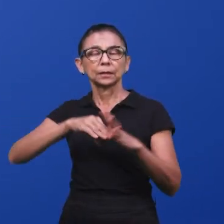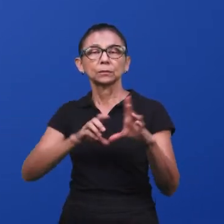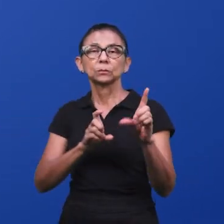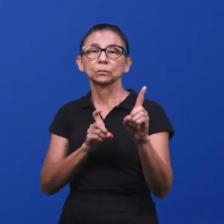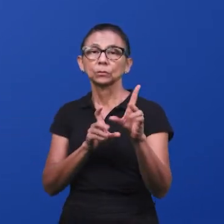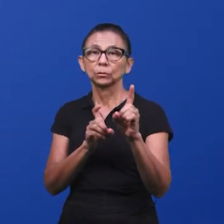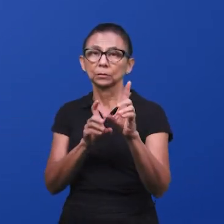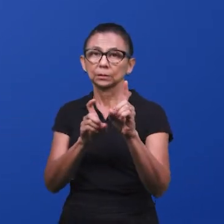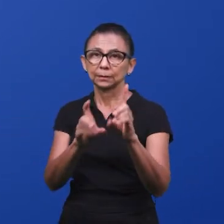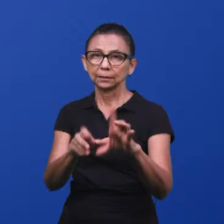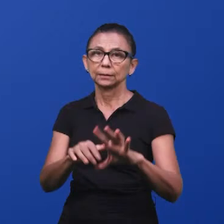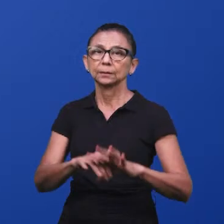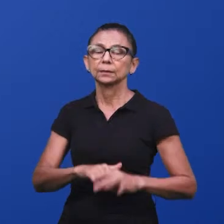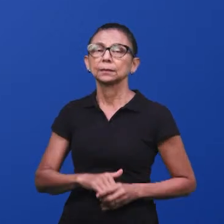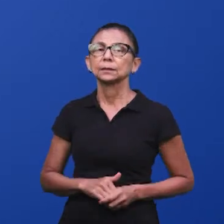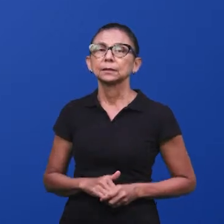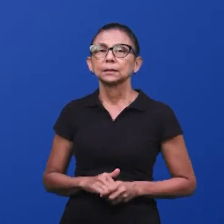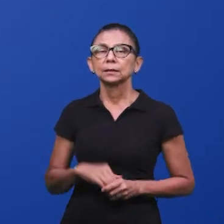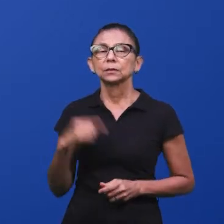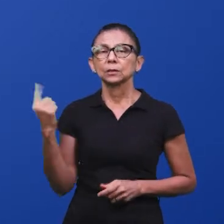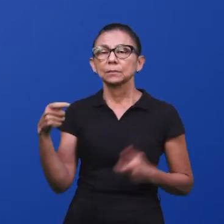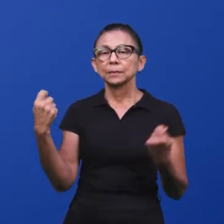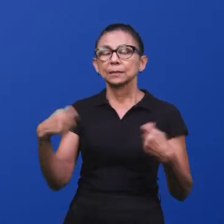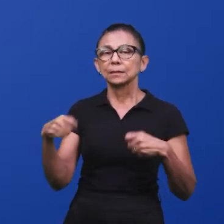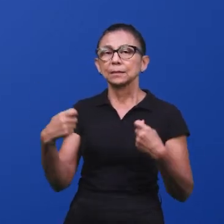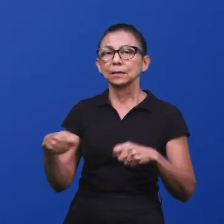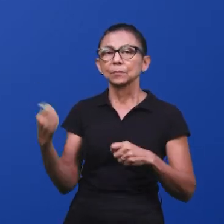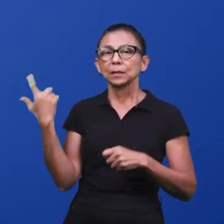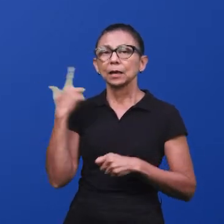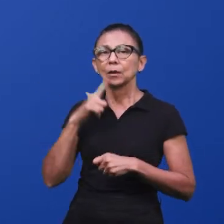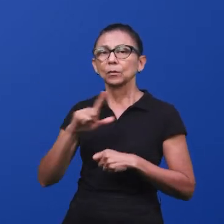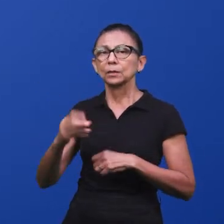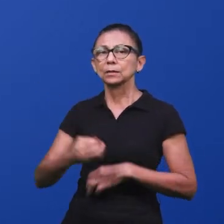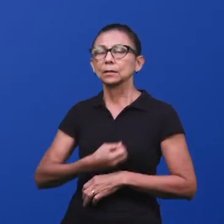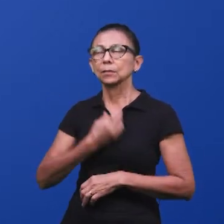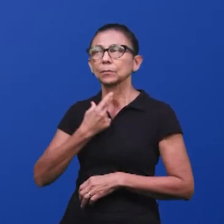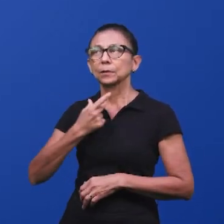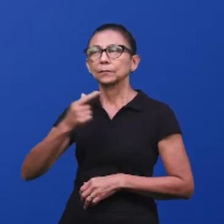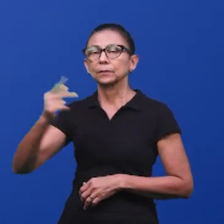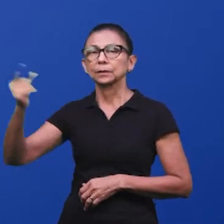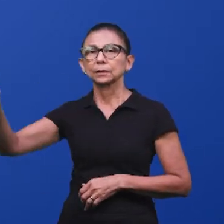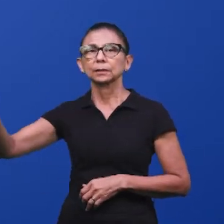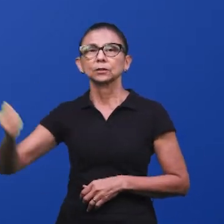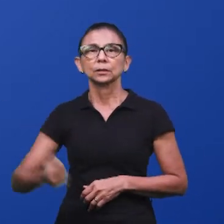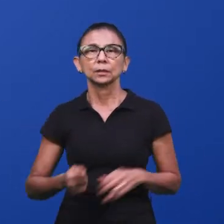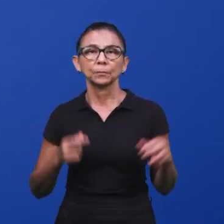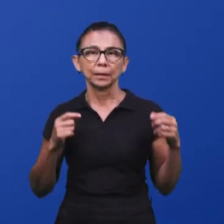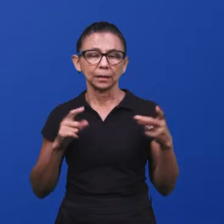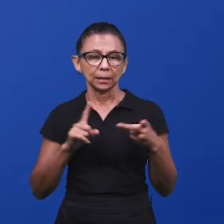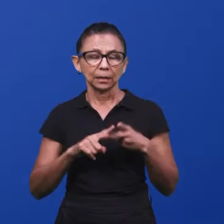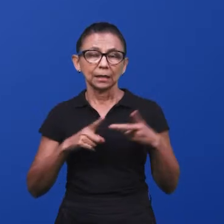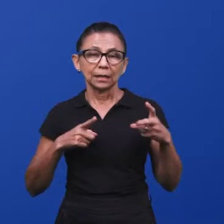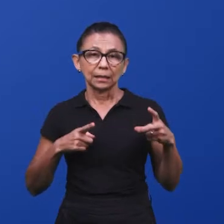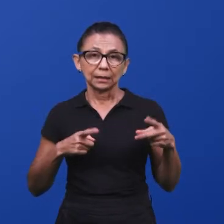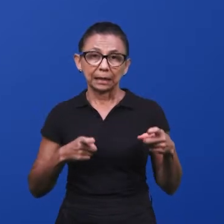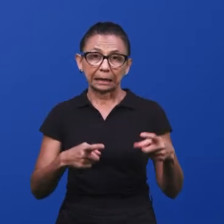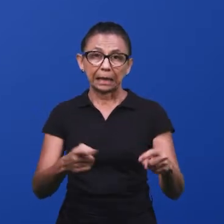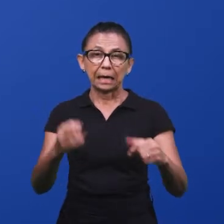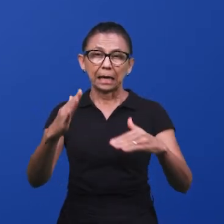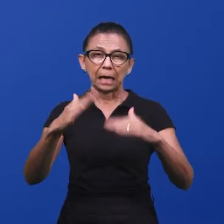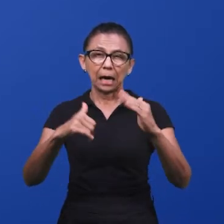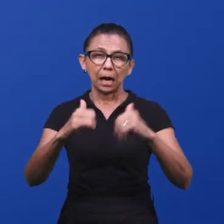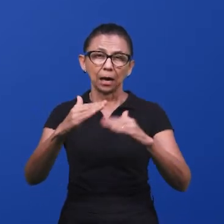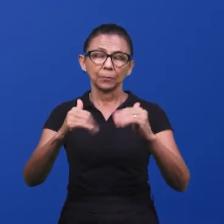está a doutrina, que é o ensino para o servo chegar na eternidade de Deus. E tem B, destros na guerra. É a